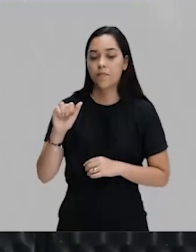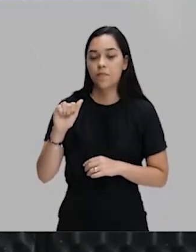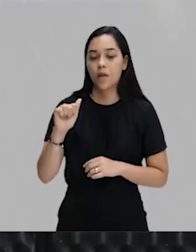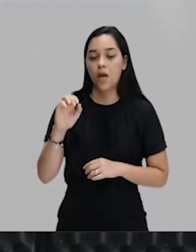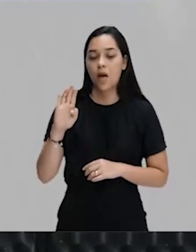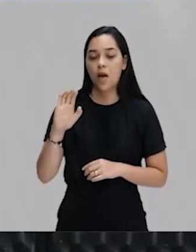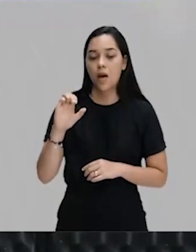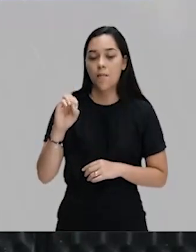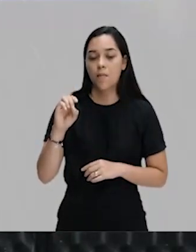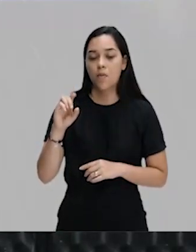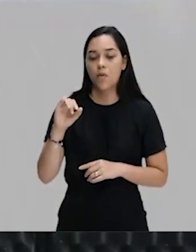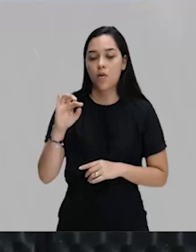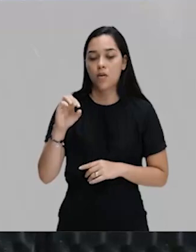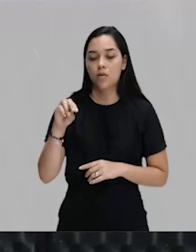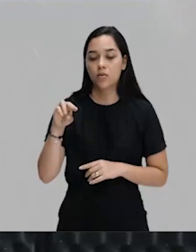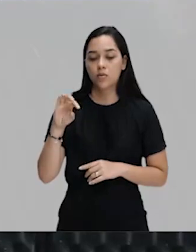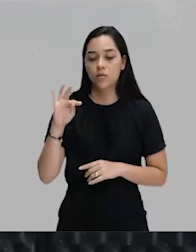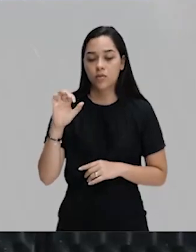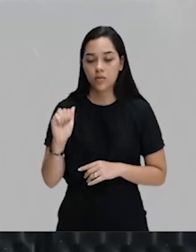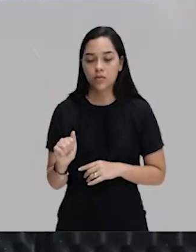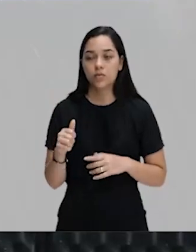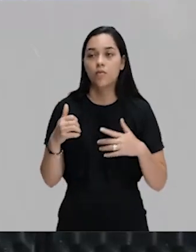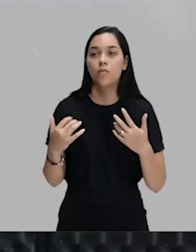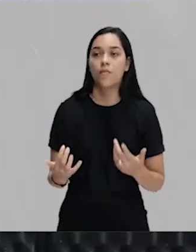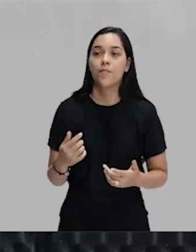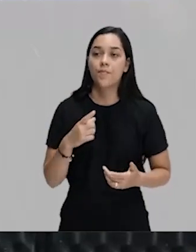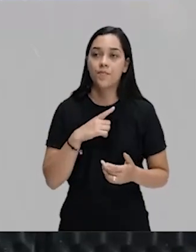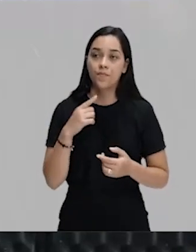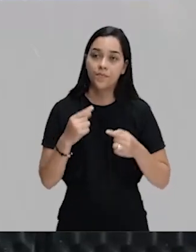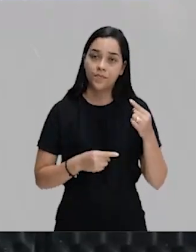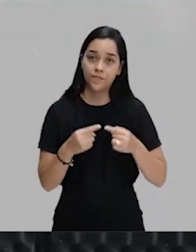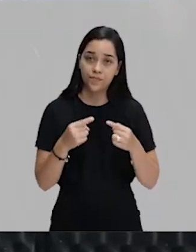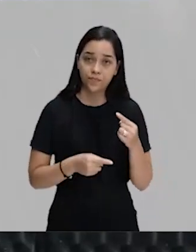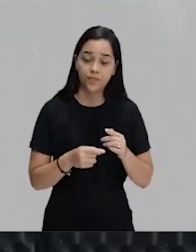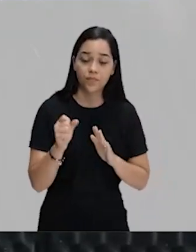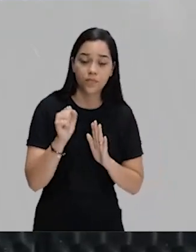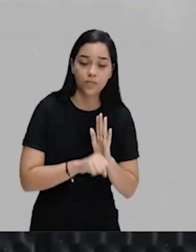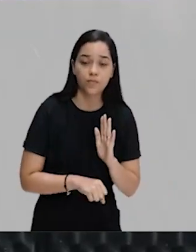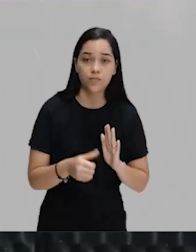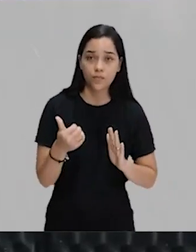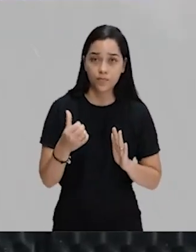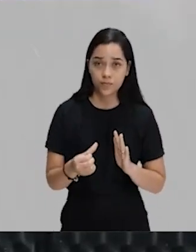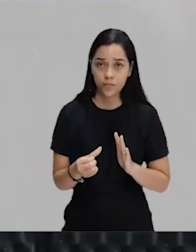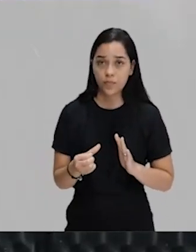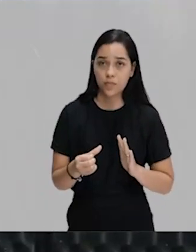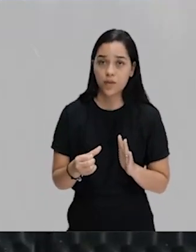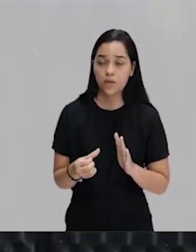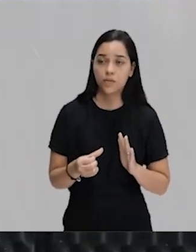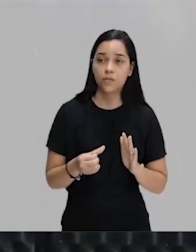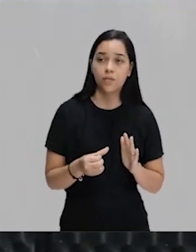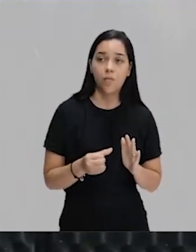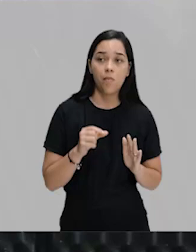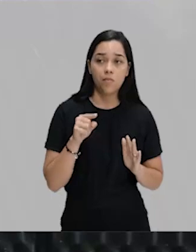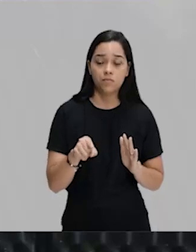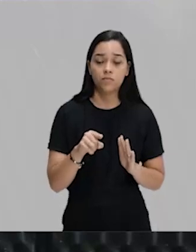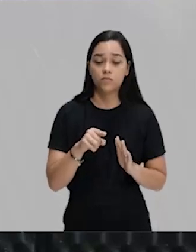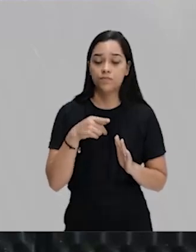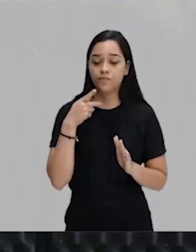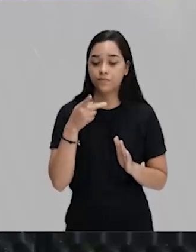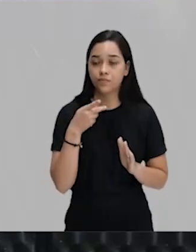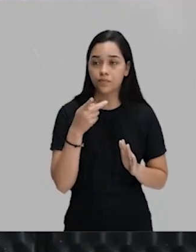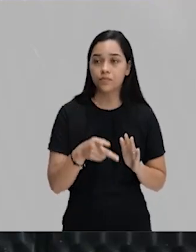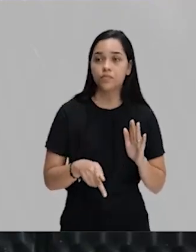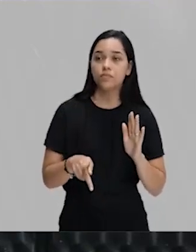abolicionista, uma questão que, na verdade, se discute desde o século XVI. Porque quando você fala